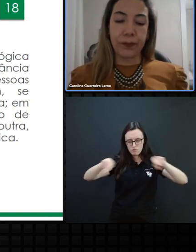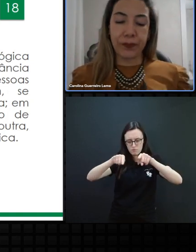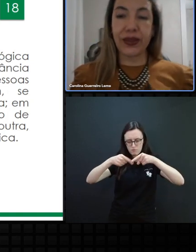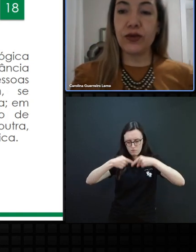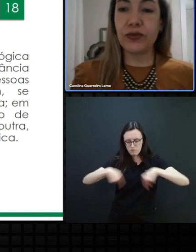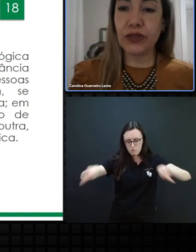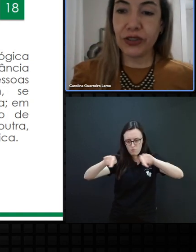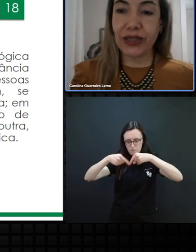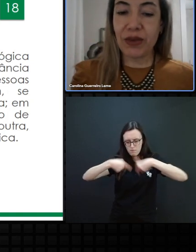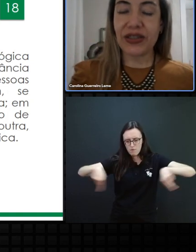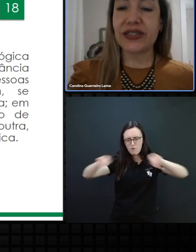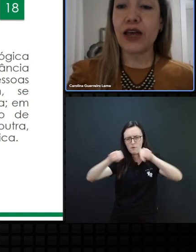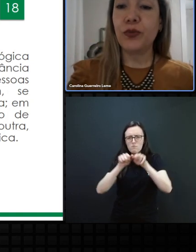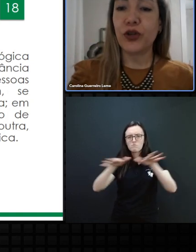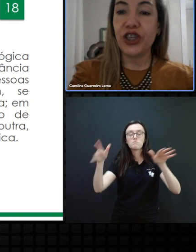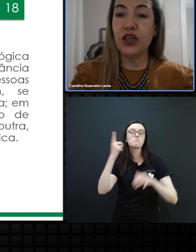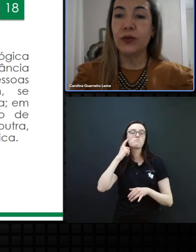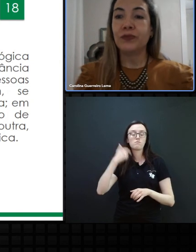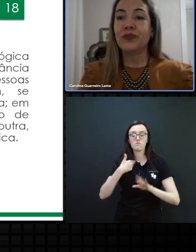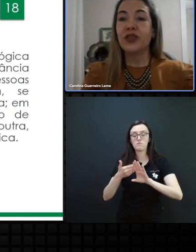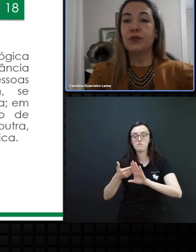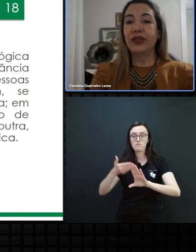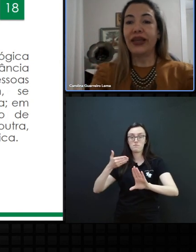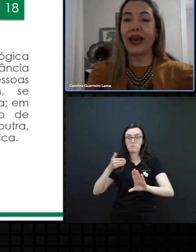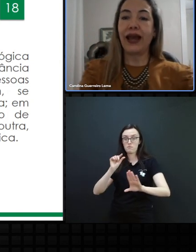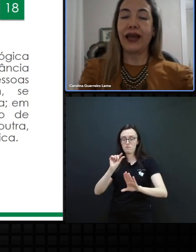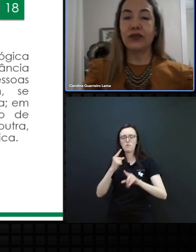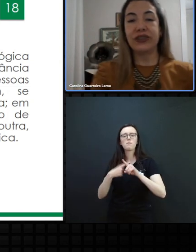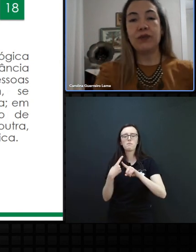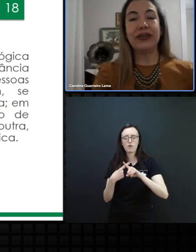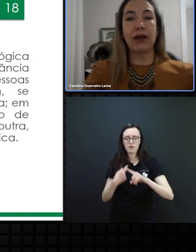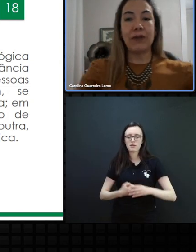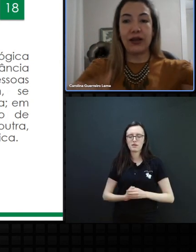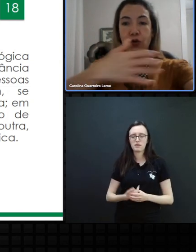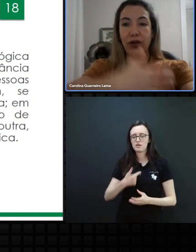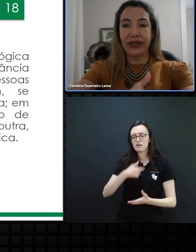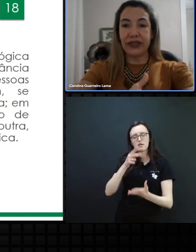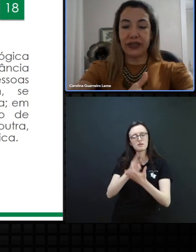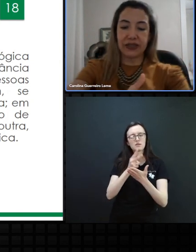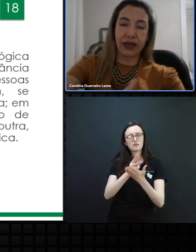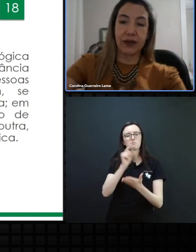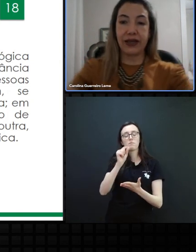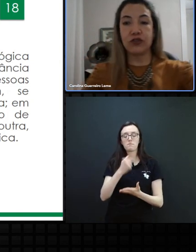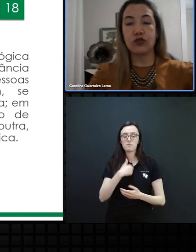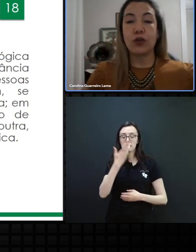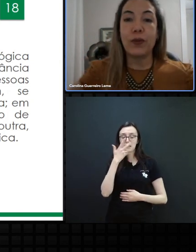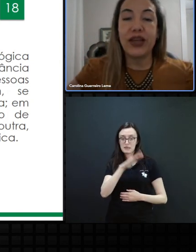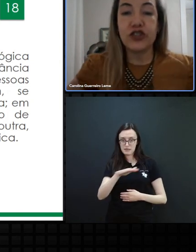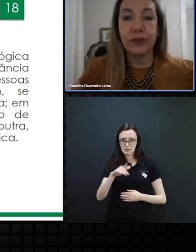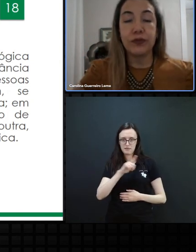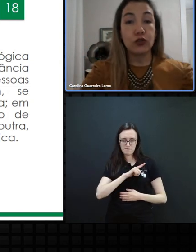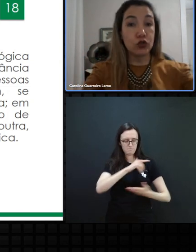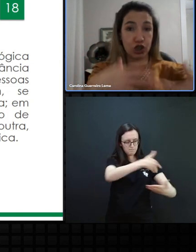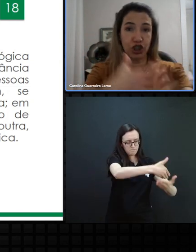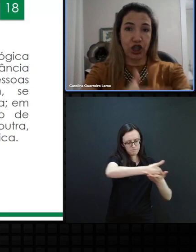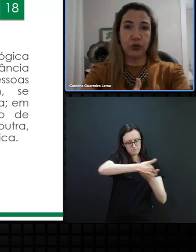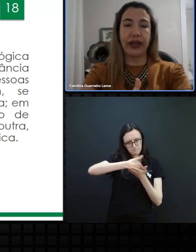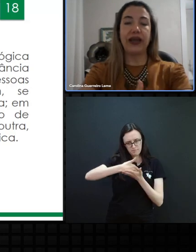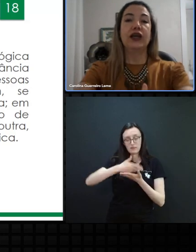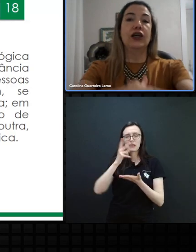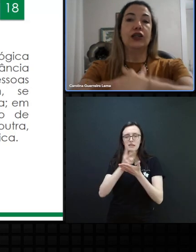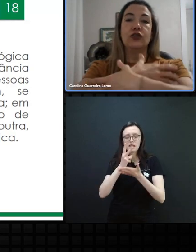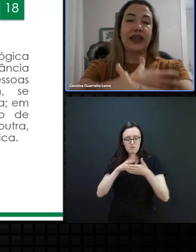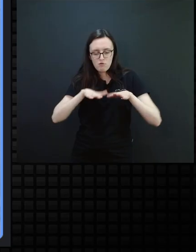e eu vou até me afastar um pouquinho, porque eu sempre trabalho com a criança, normalmente, no